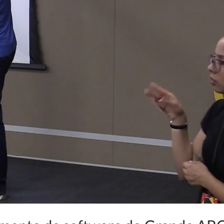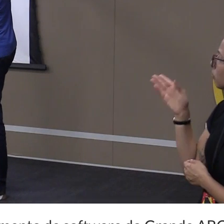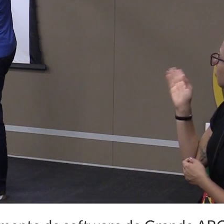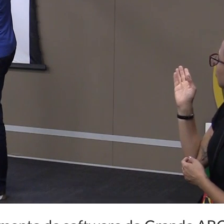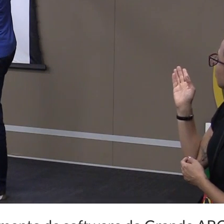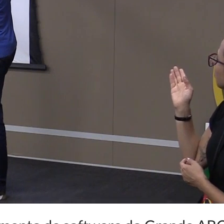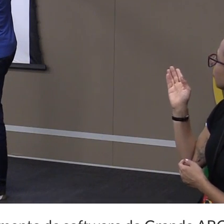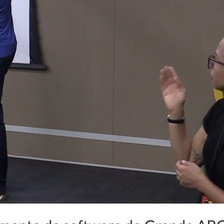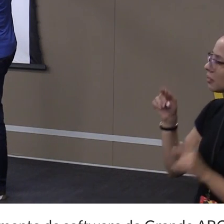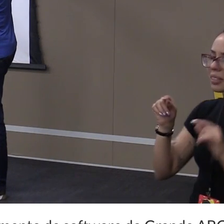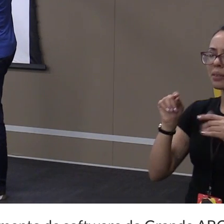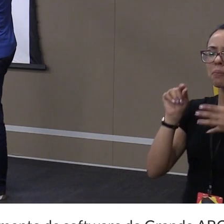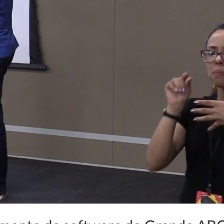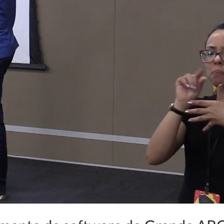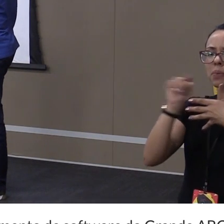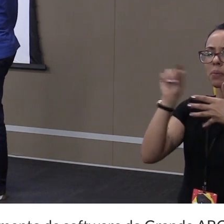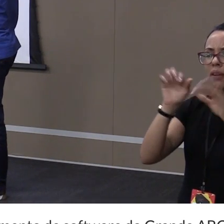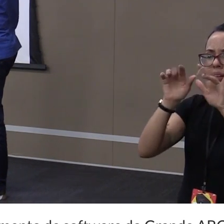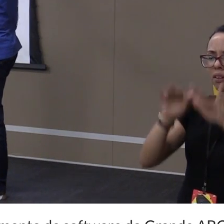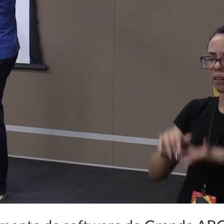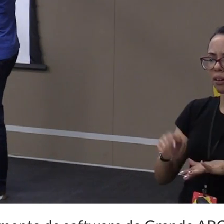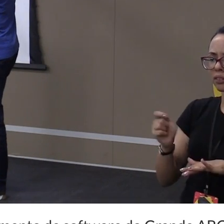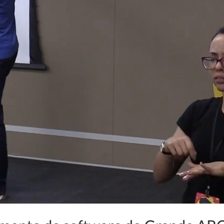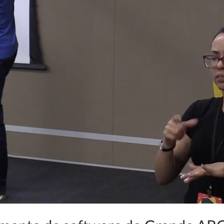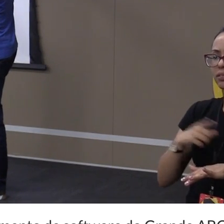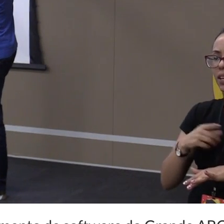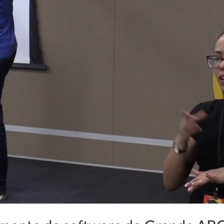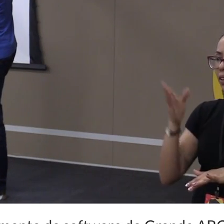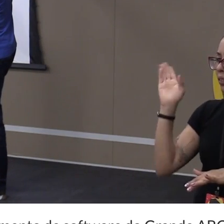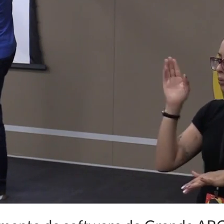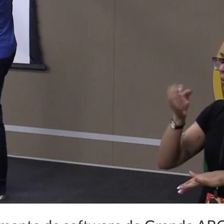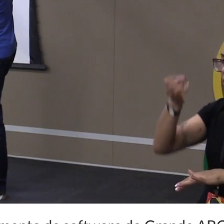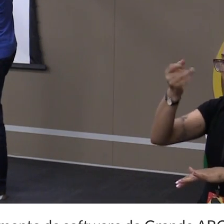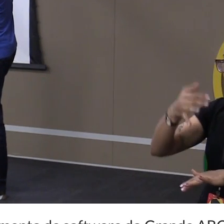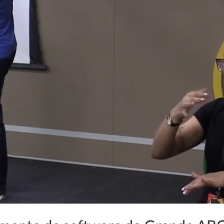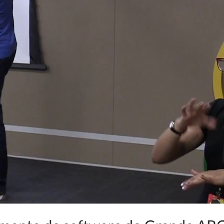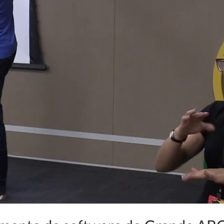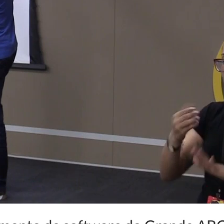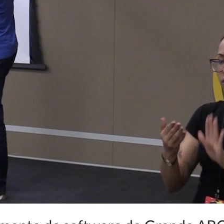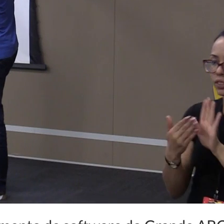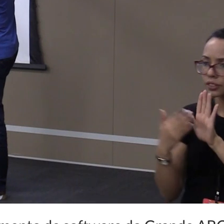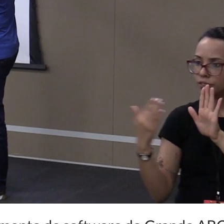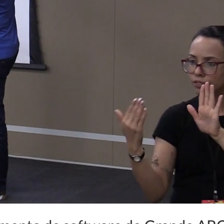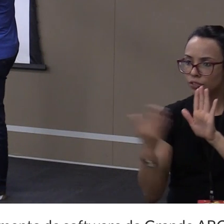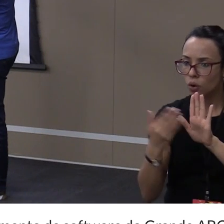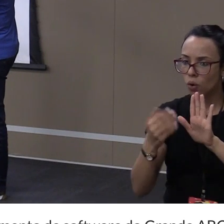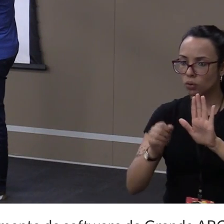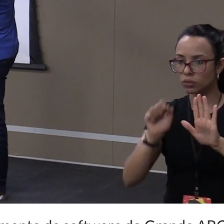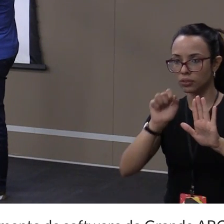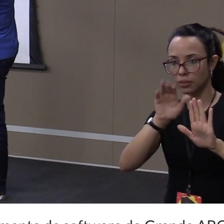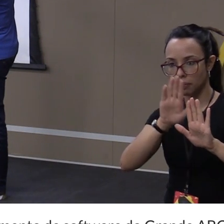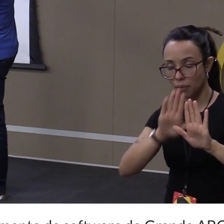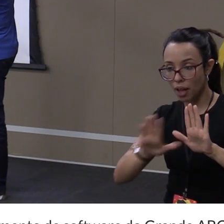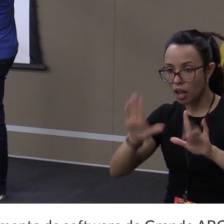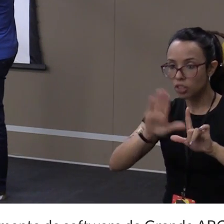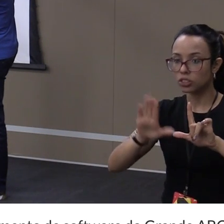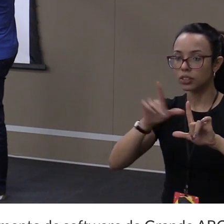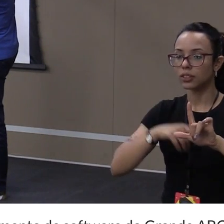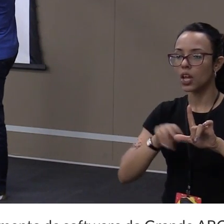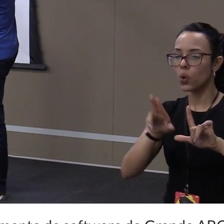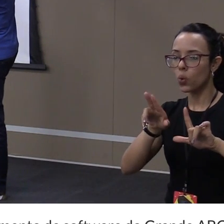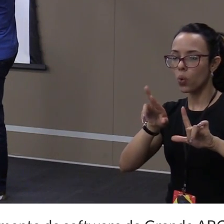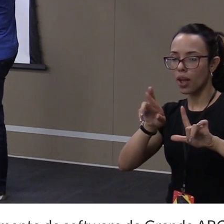na primeira linha aqui, ele tem um debug falando. Scrap é de from, aí é da página. E aí tem URL